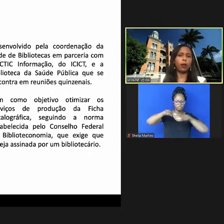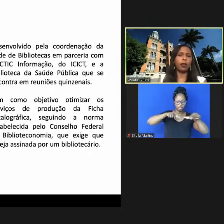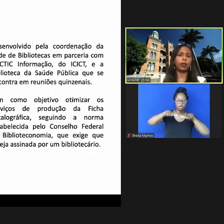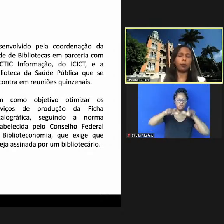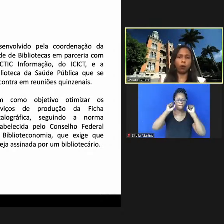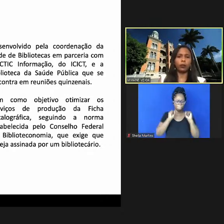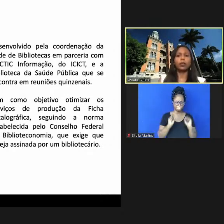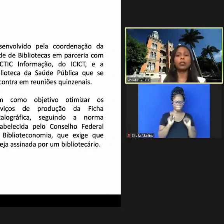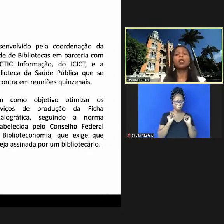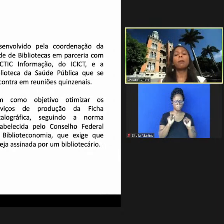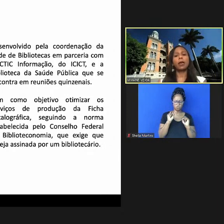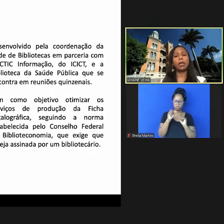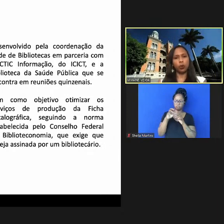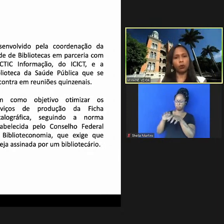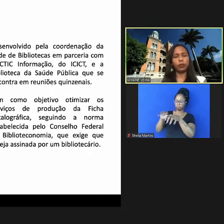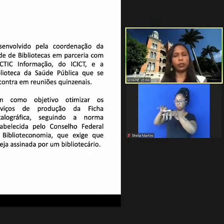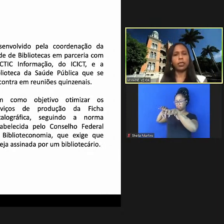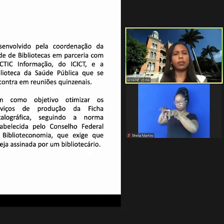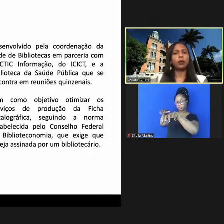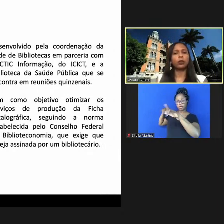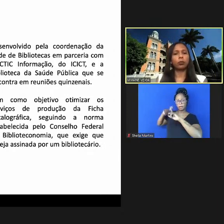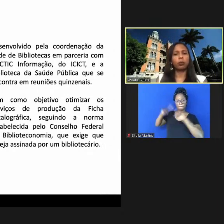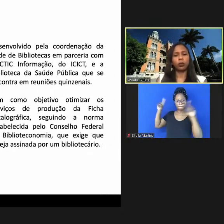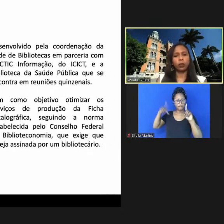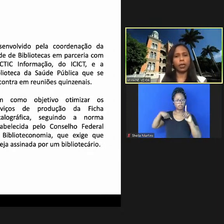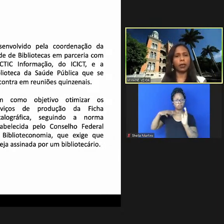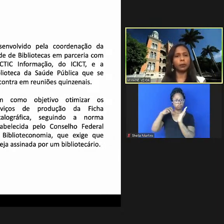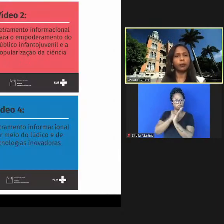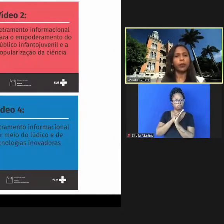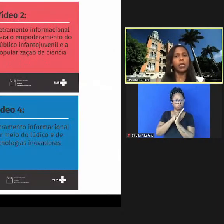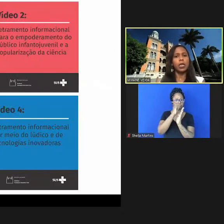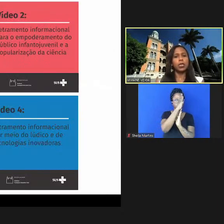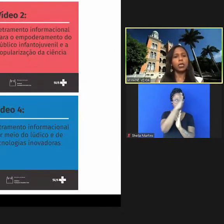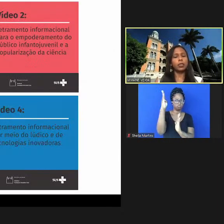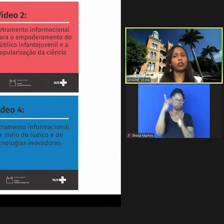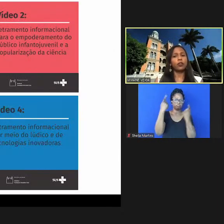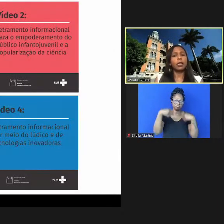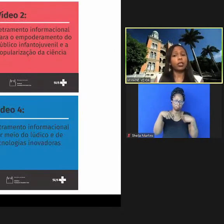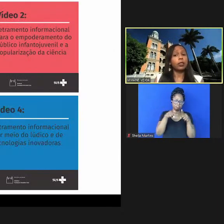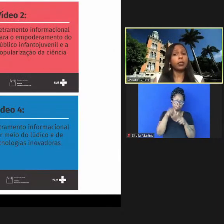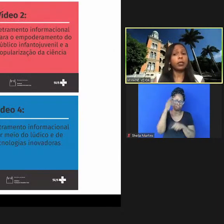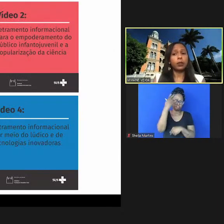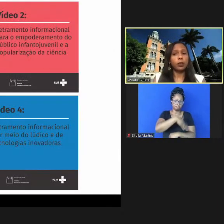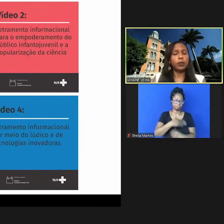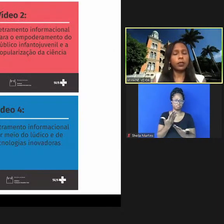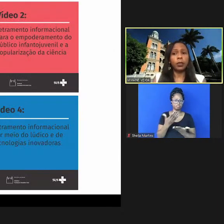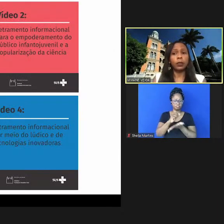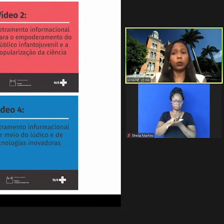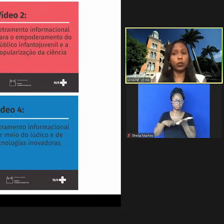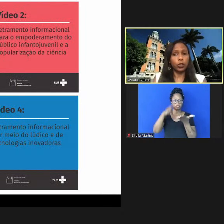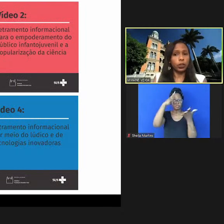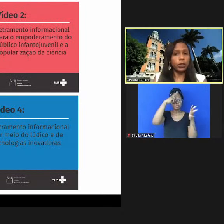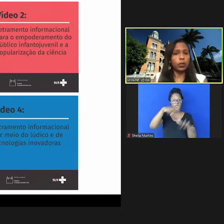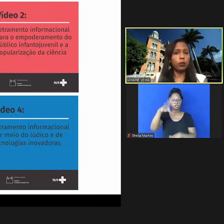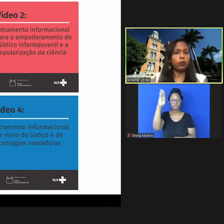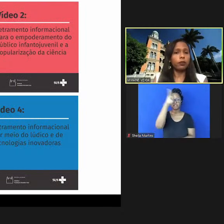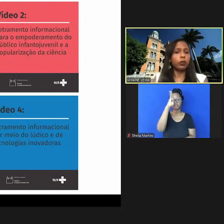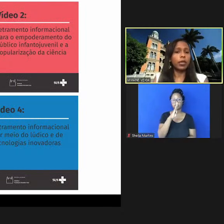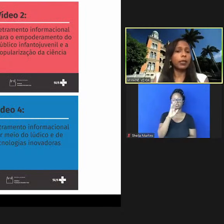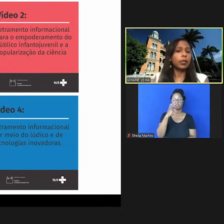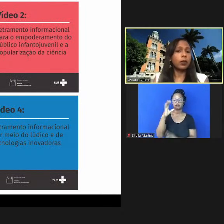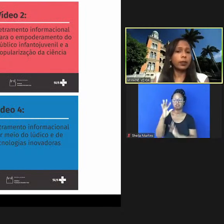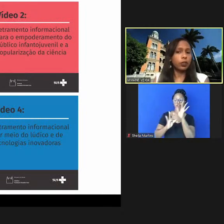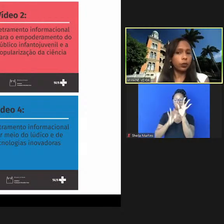forma remota mas com validação do bibliotecário e as atividades da Semana Nacional de Ciência e Tecnologia eu